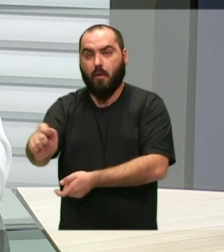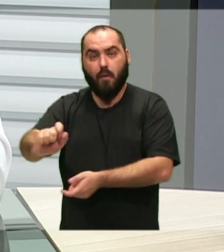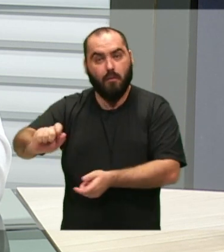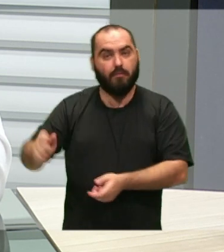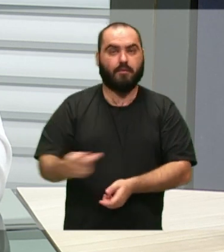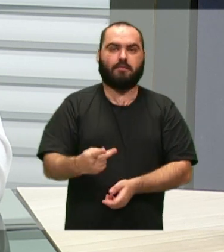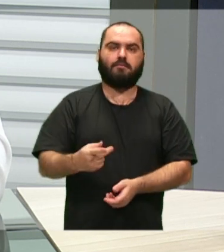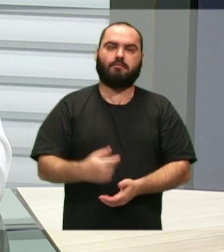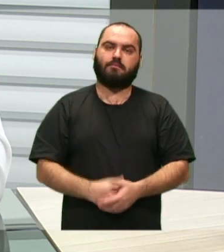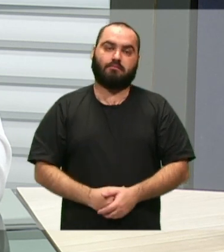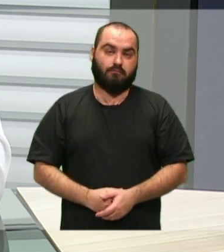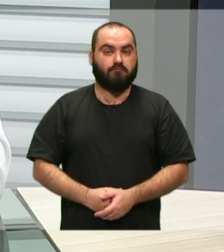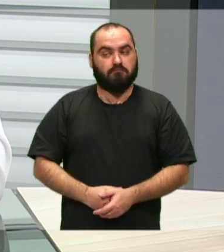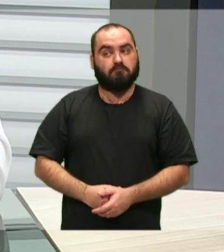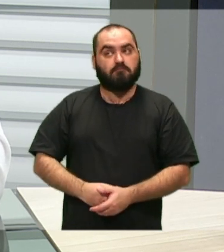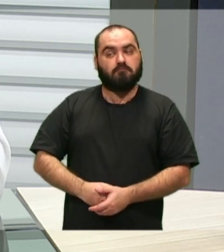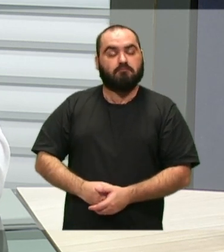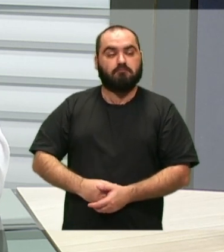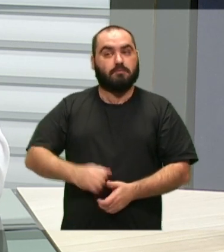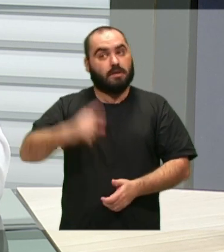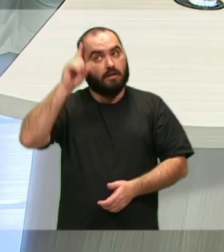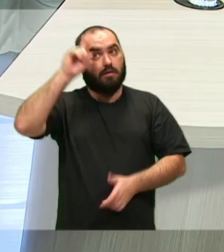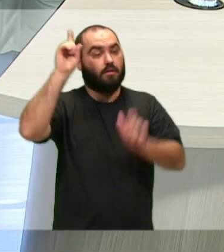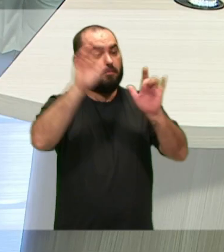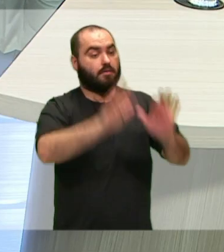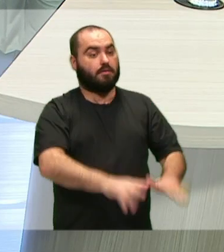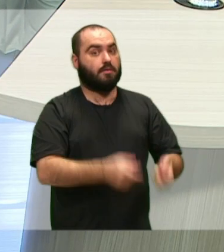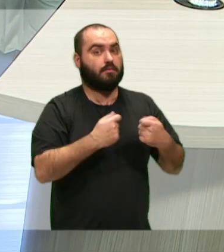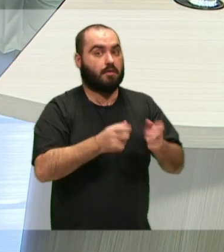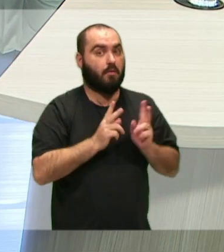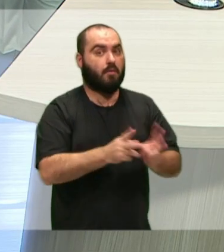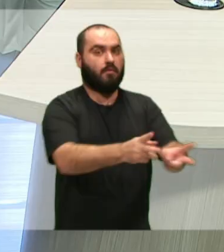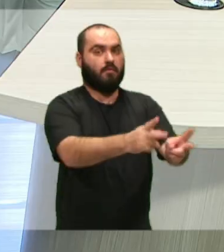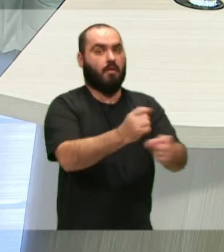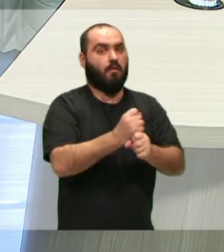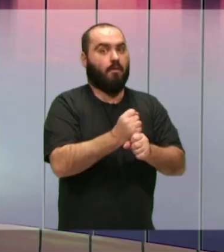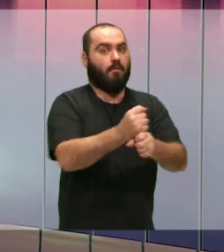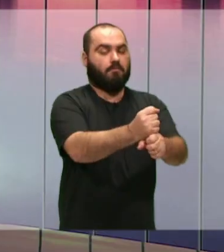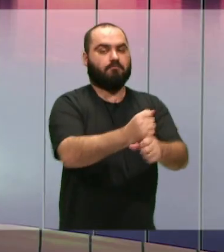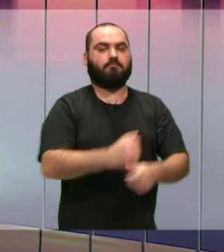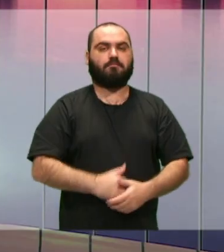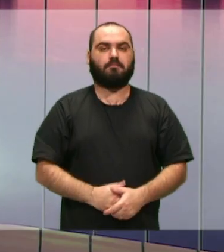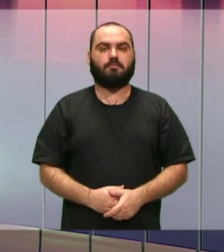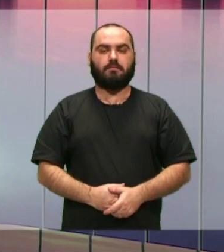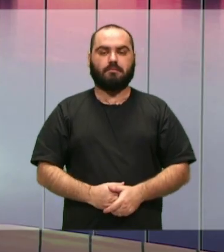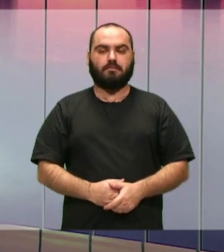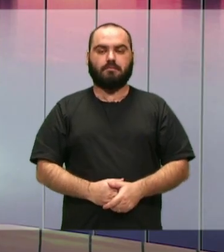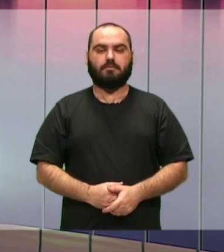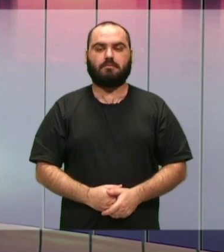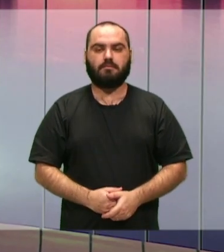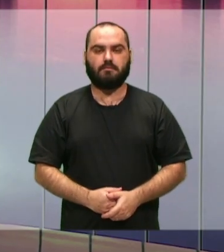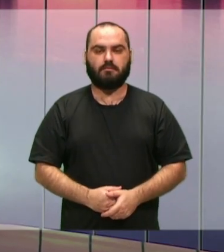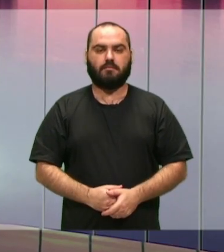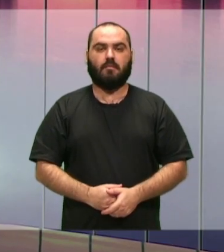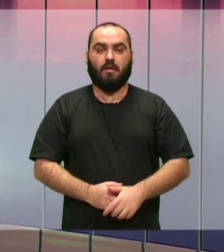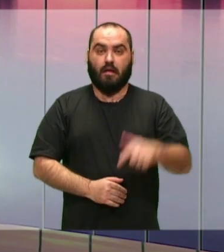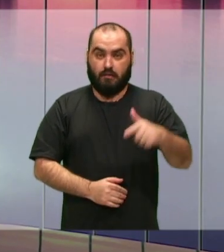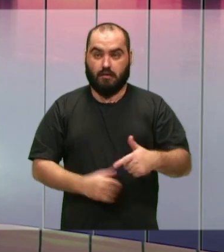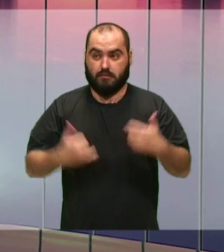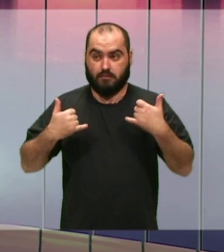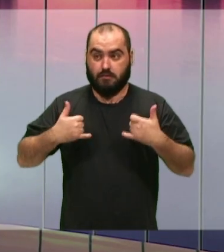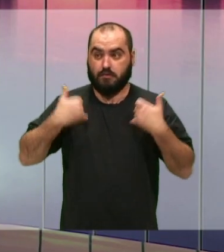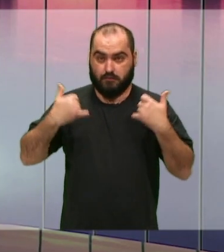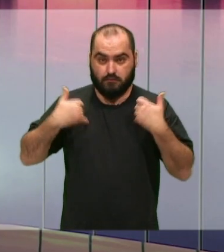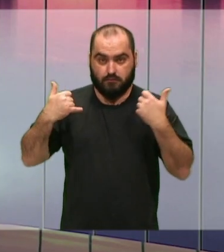Deus queira que continue assim por muitos e muitos anos. Presidente, neste aniversário, a Câmara promoveu uma campanha destacando as sedes do